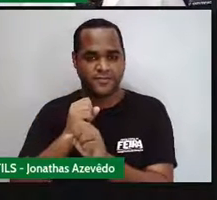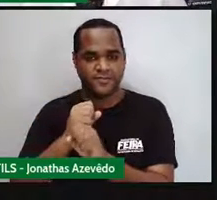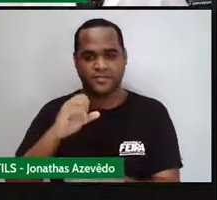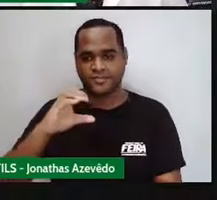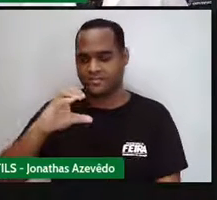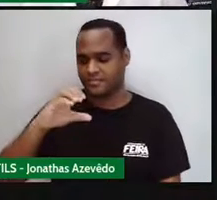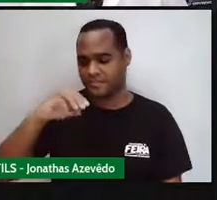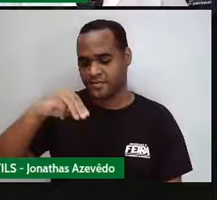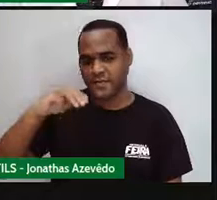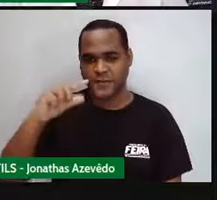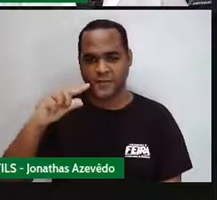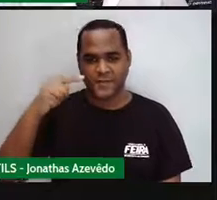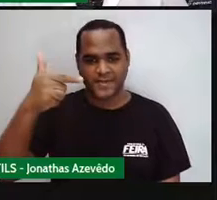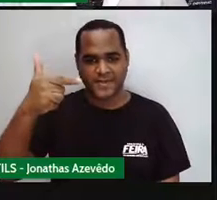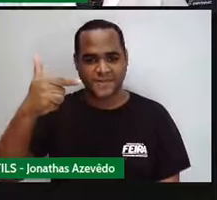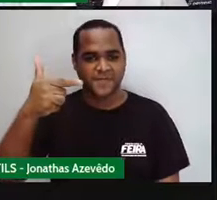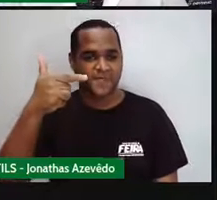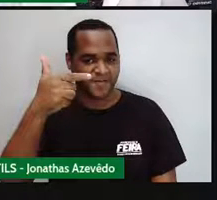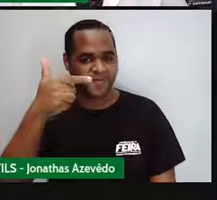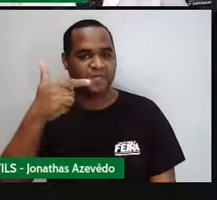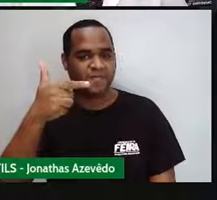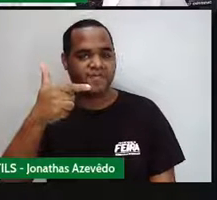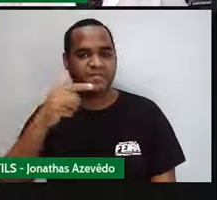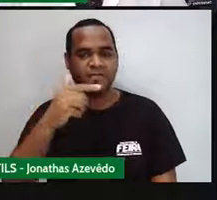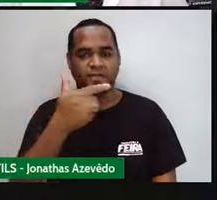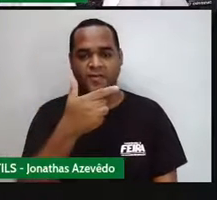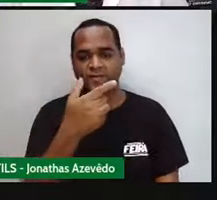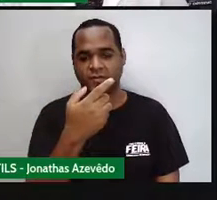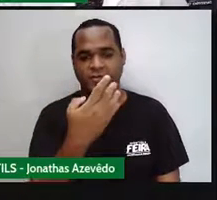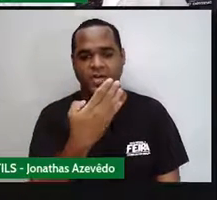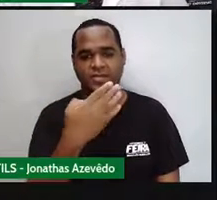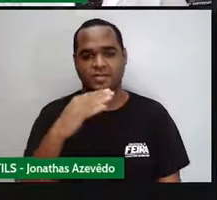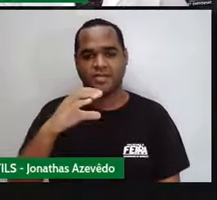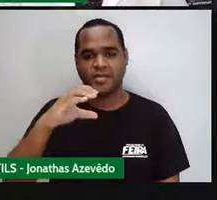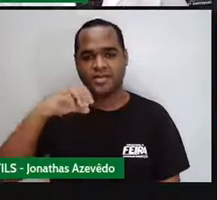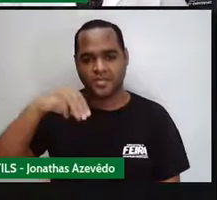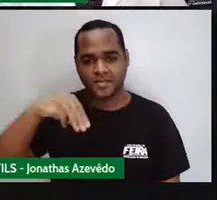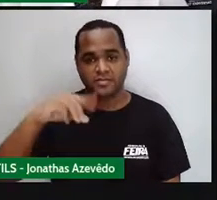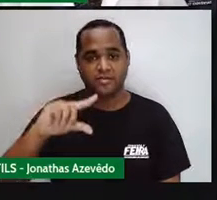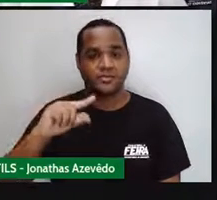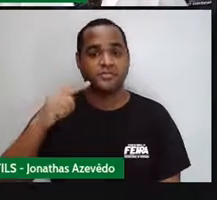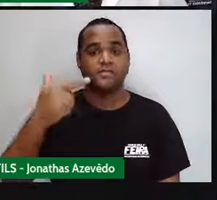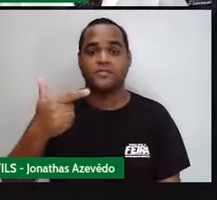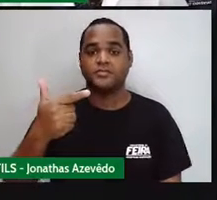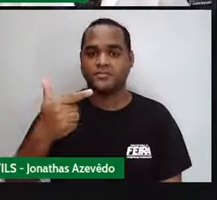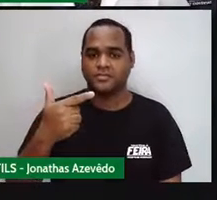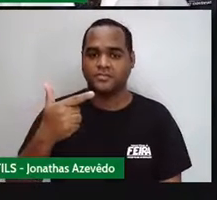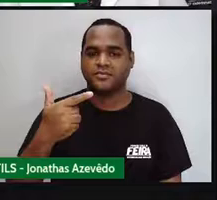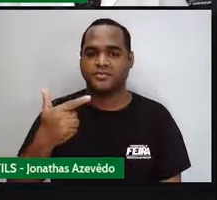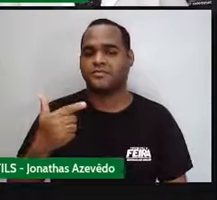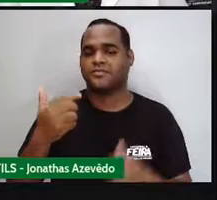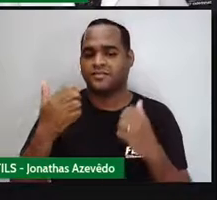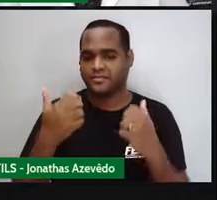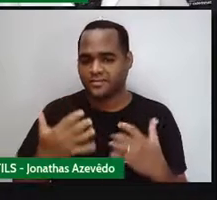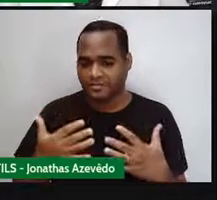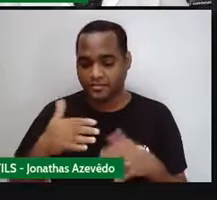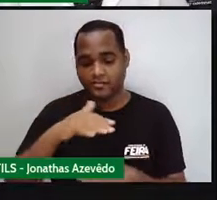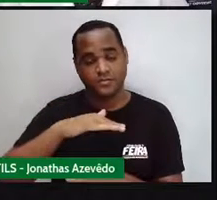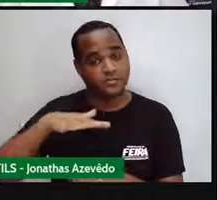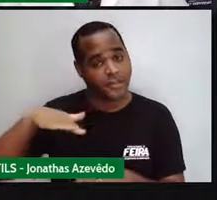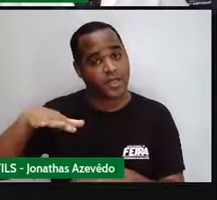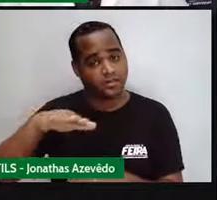potência, centímetro ao quadrado, ou centímetro elevado a 2. Então, a gente tem a área,